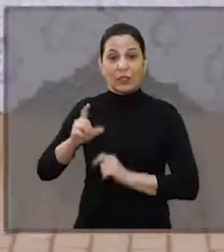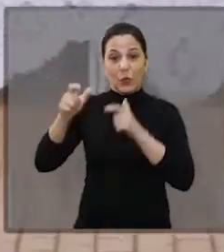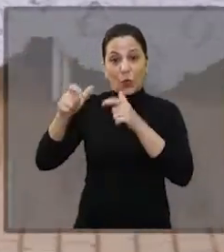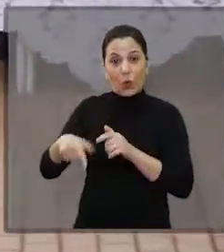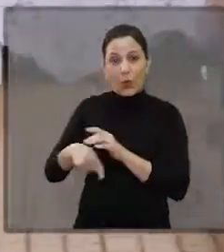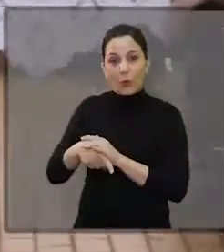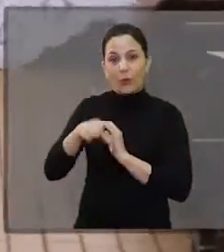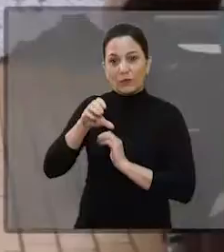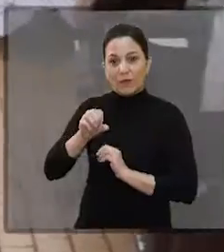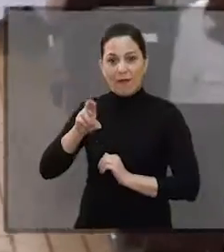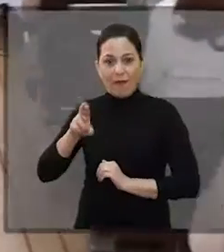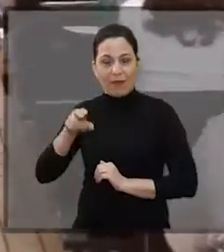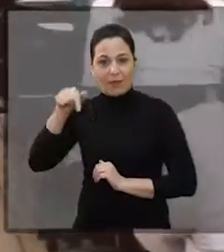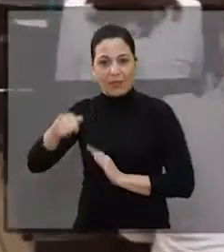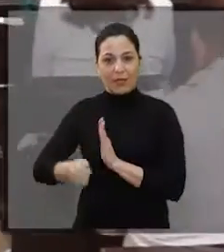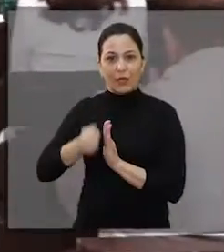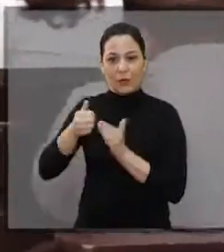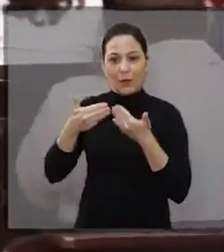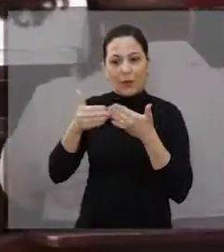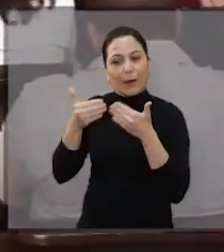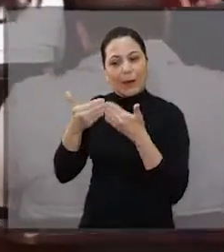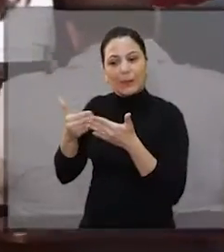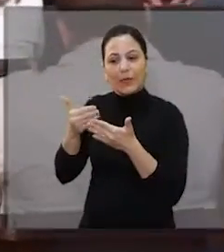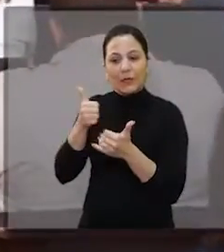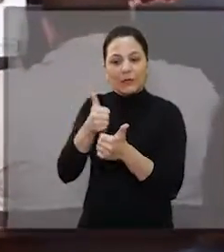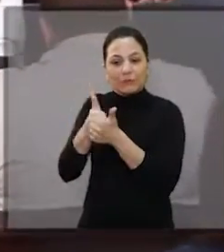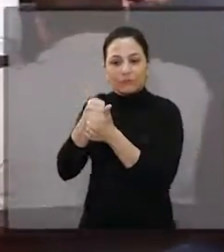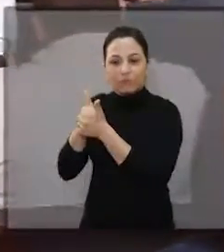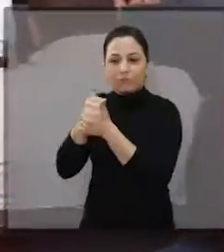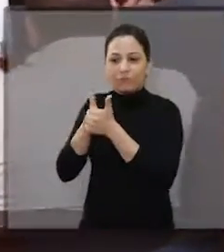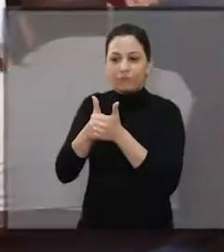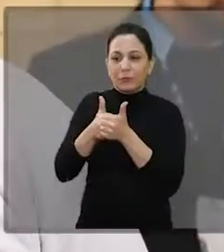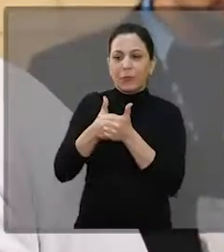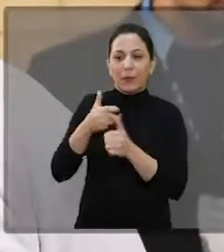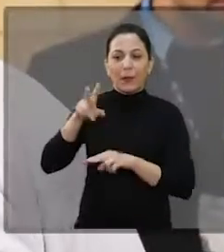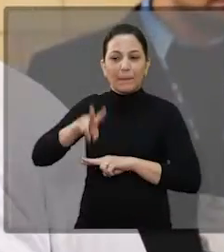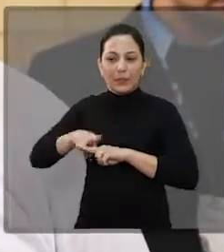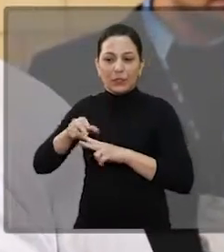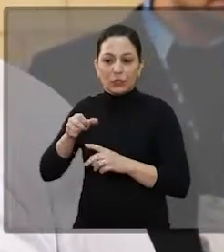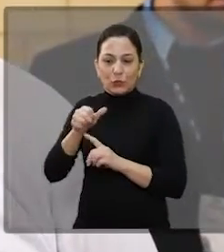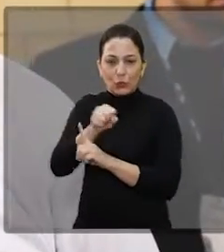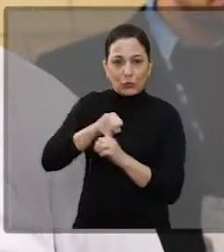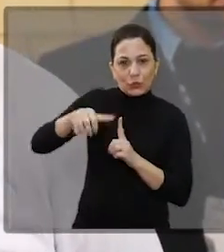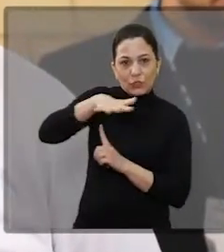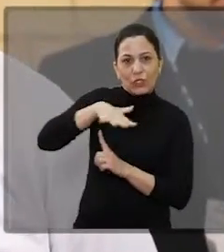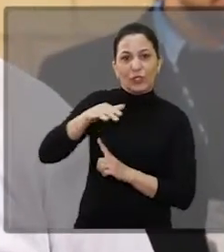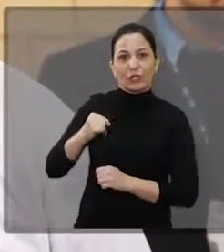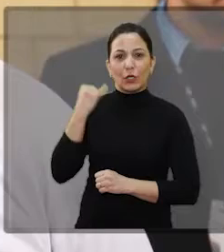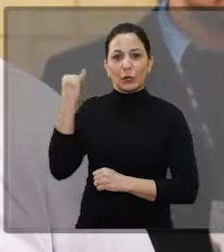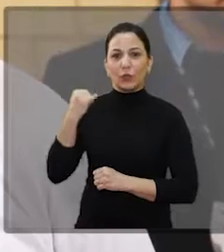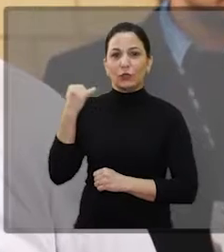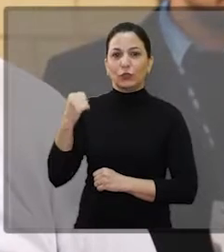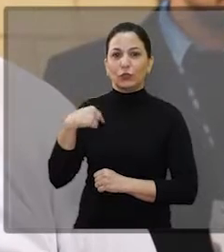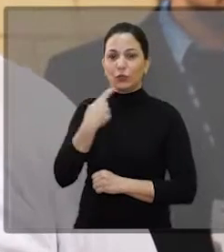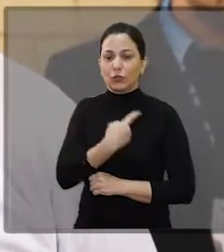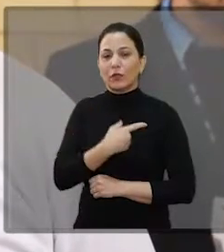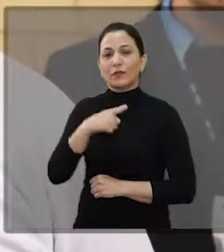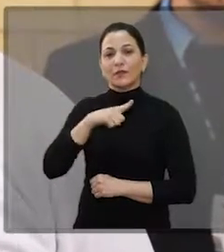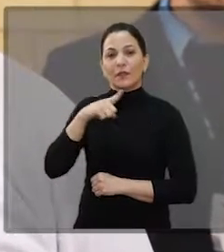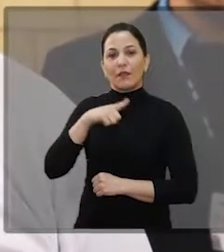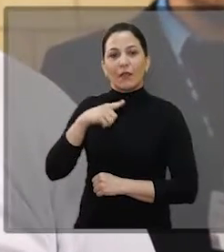direção da unidade de Araraquara, abrindo esse espaço de aproximação do preso com a sociedade, é de extrema importância.